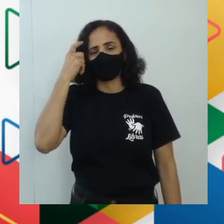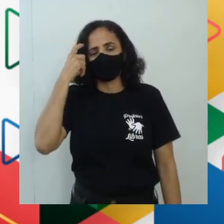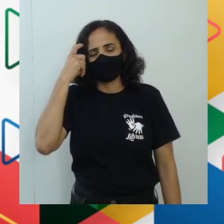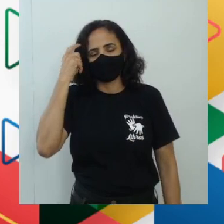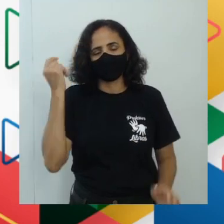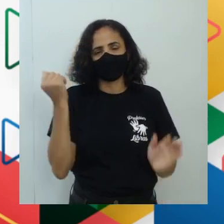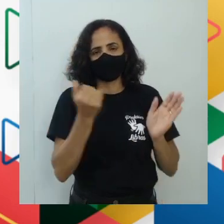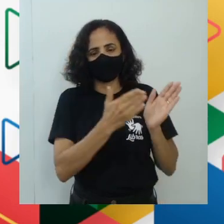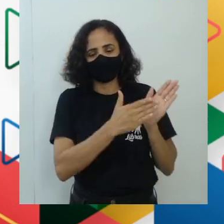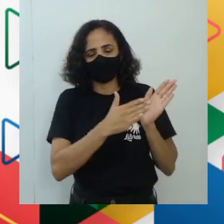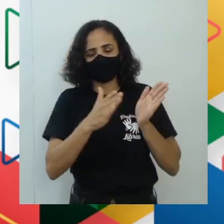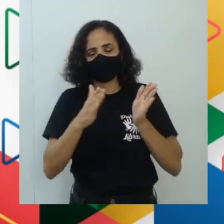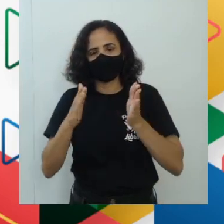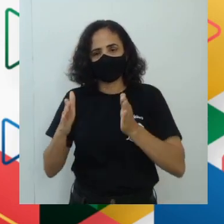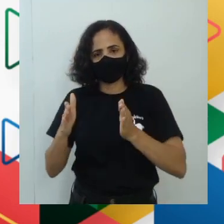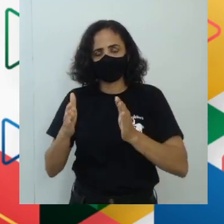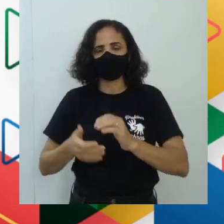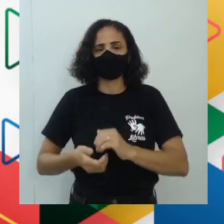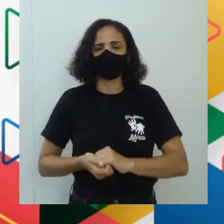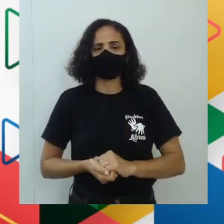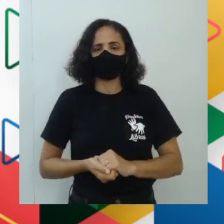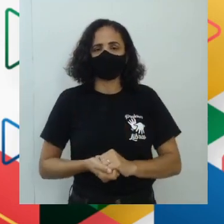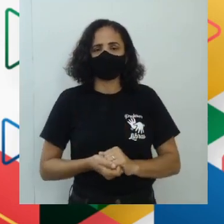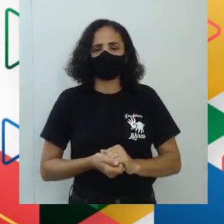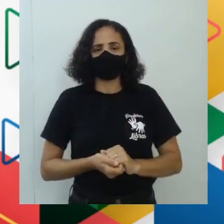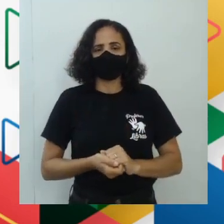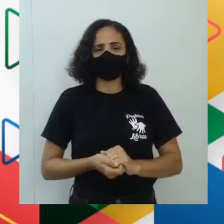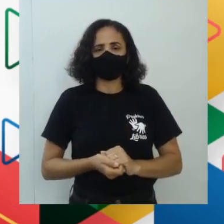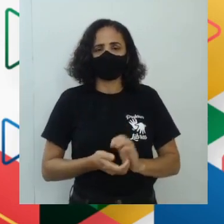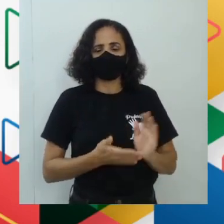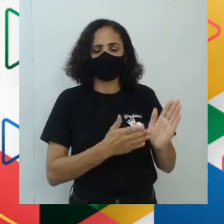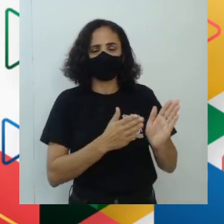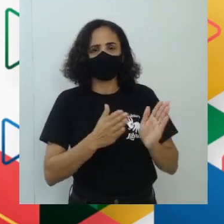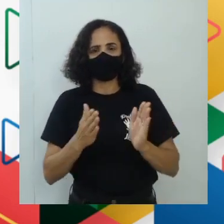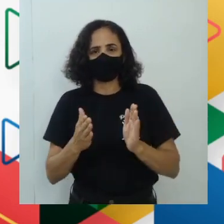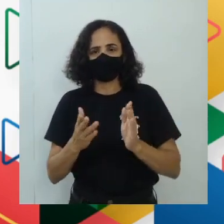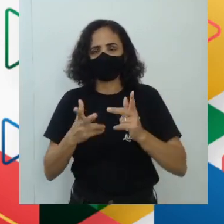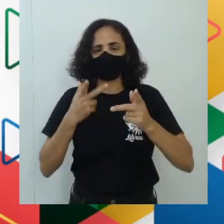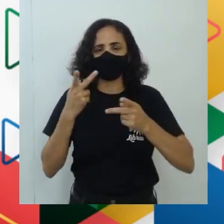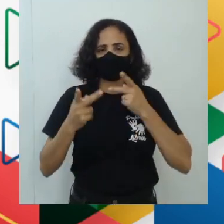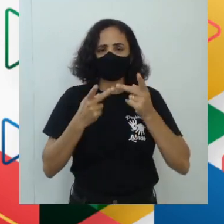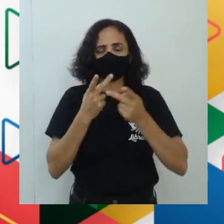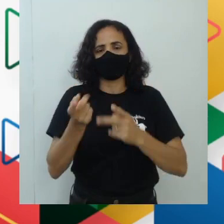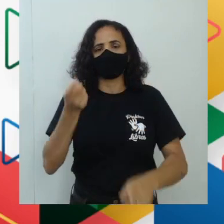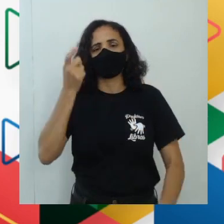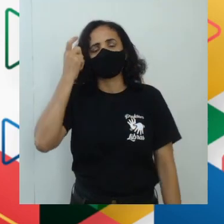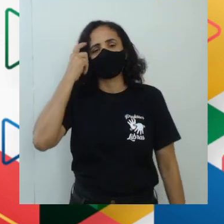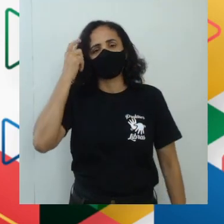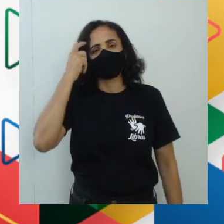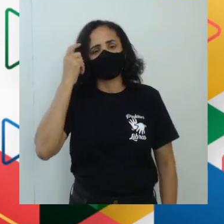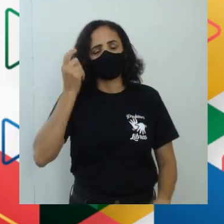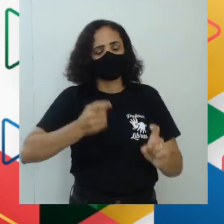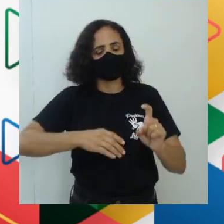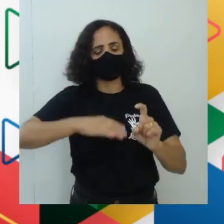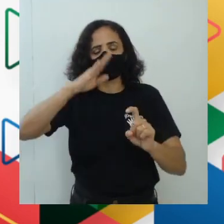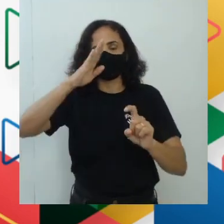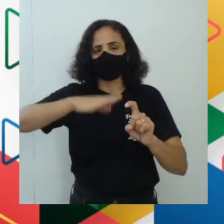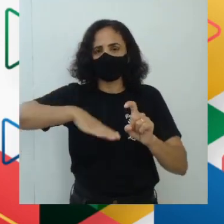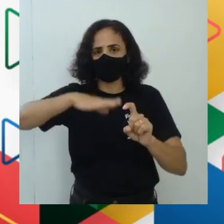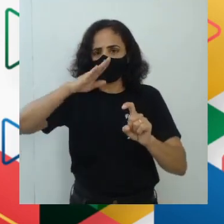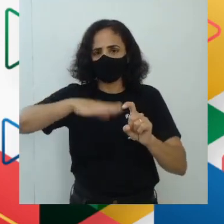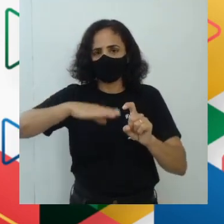lógicas e racionais. Então, segundo essa alternativa, o pensamento mítico vai prover ideias